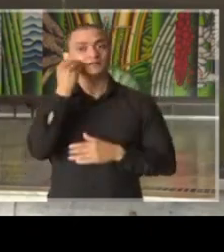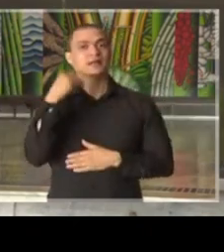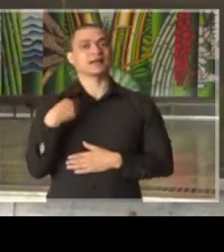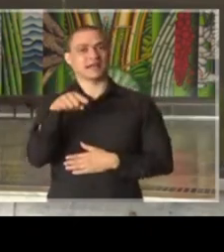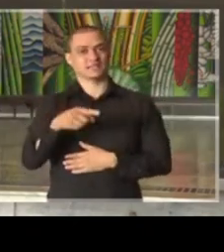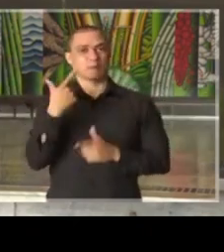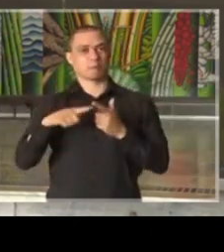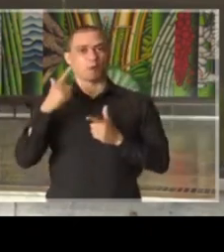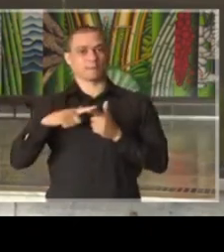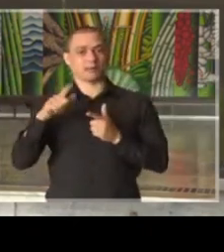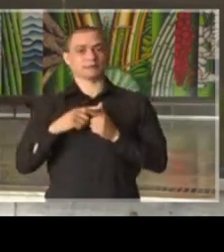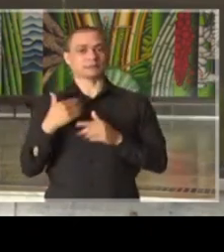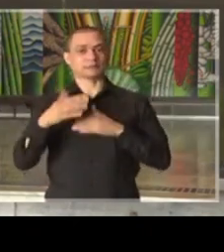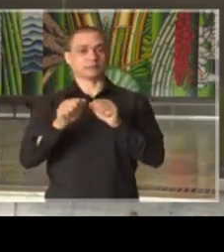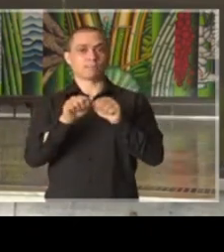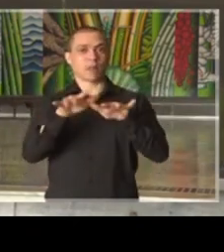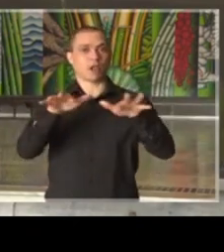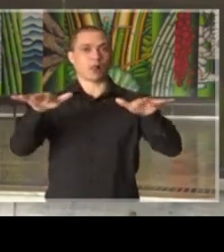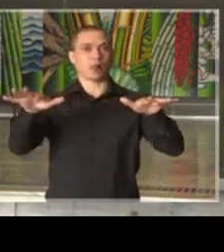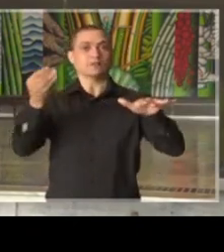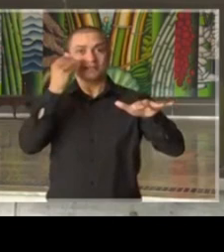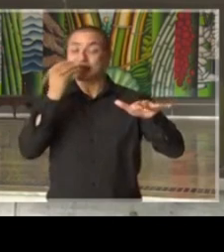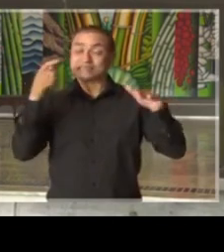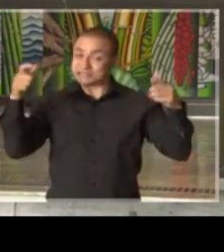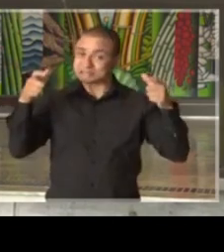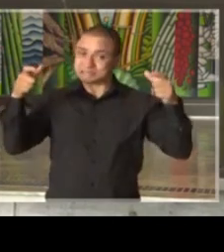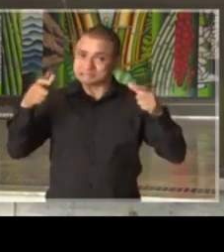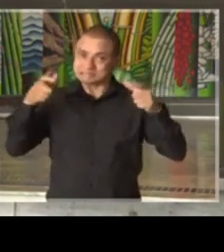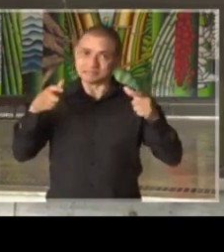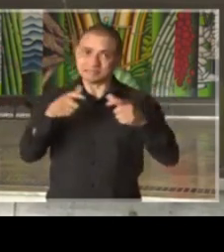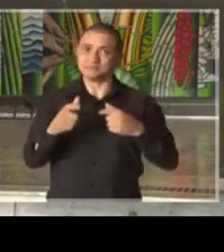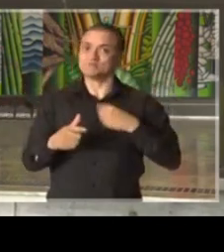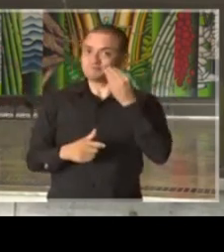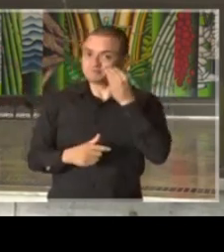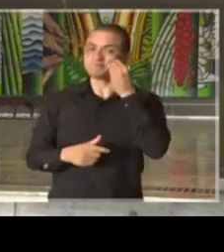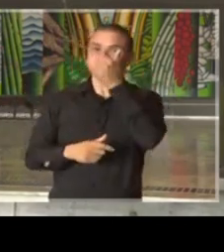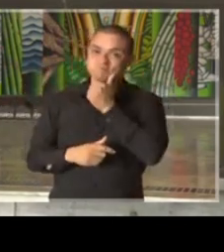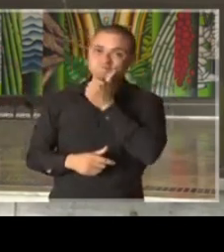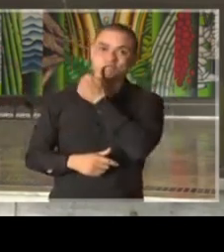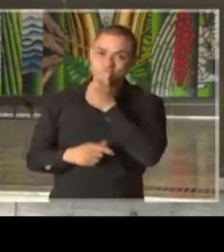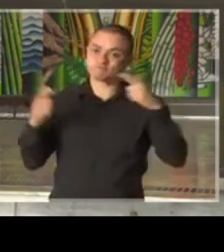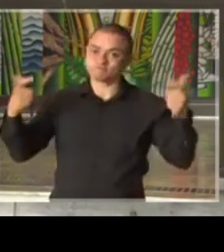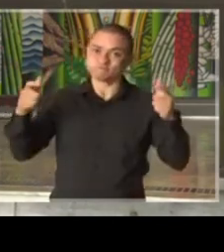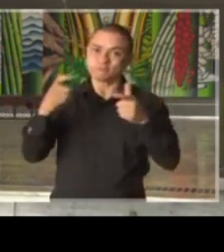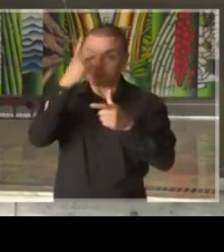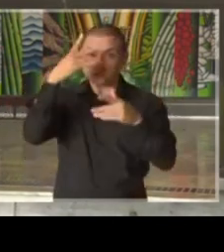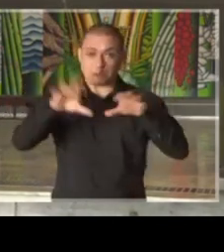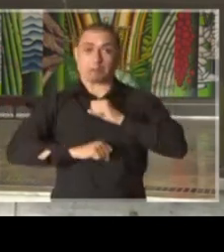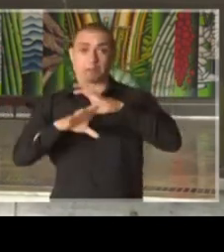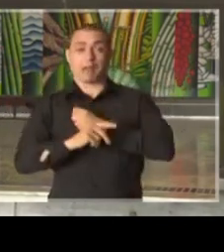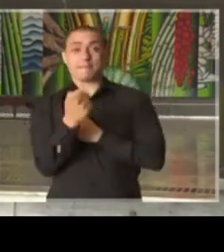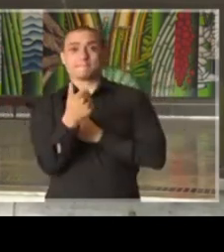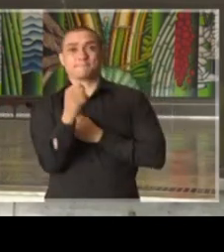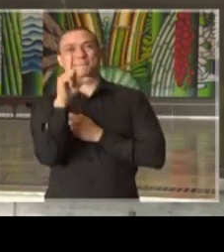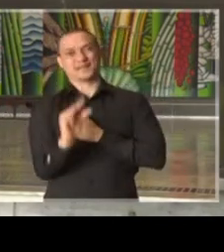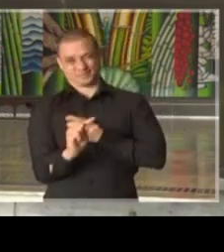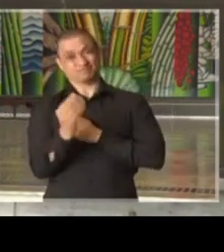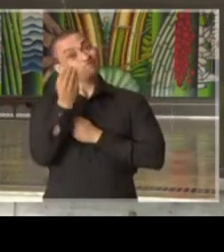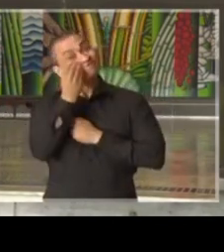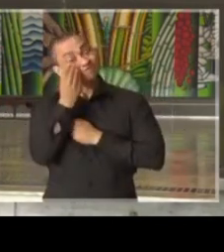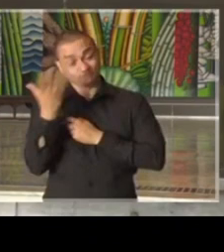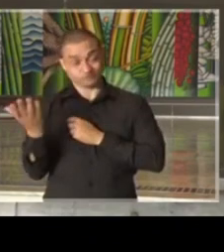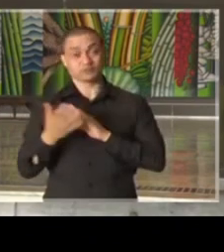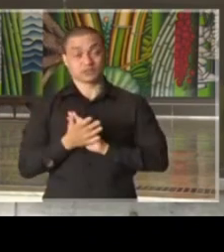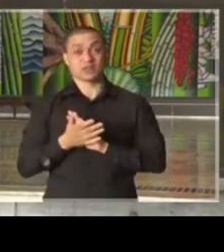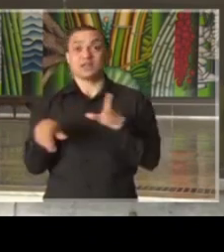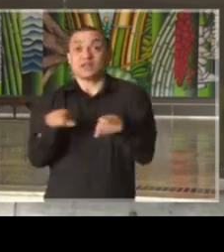essa pandemia com o menor número possível de pessoas infectadas. E também trabalhando